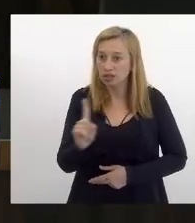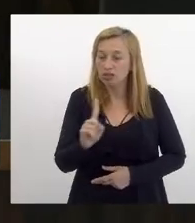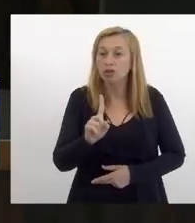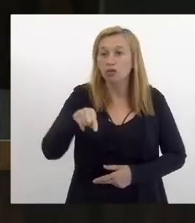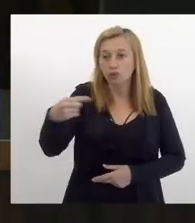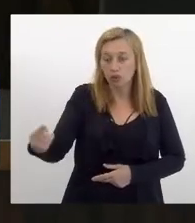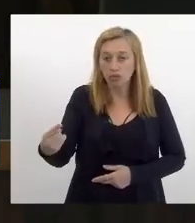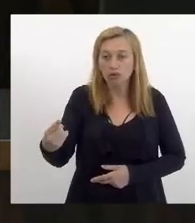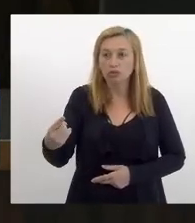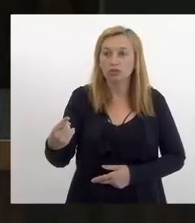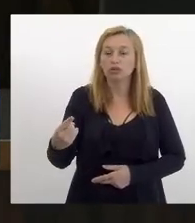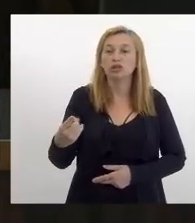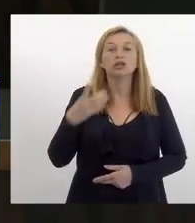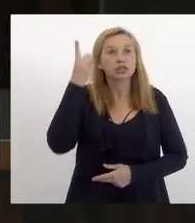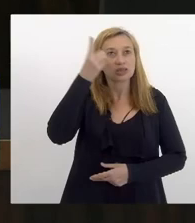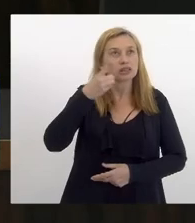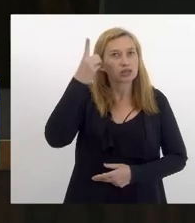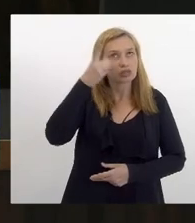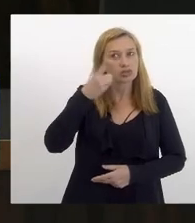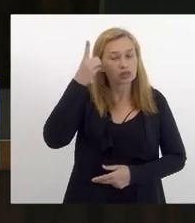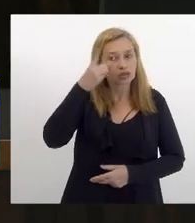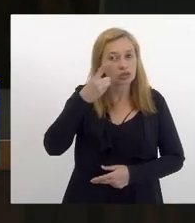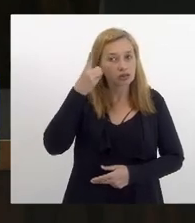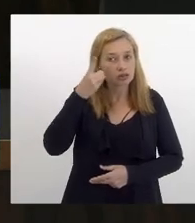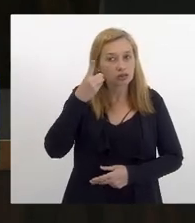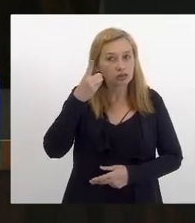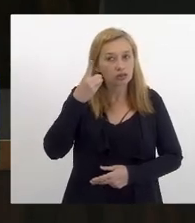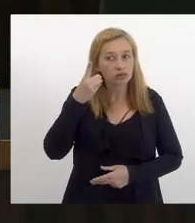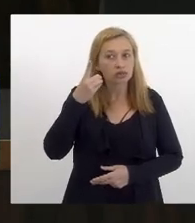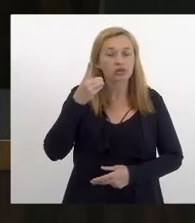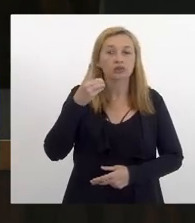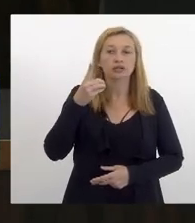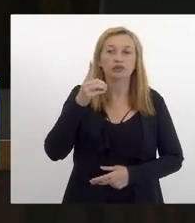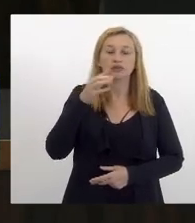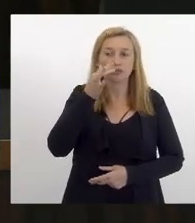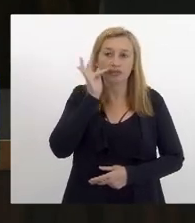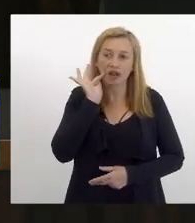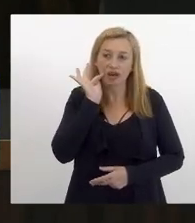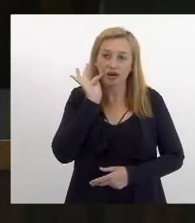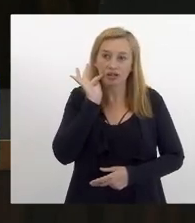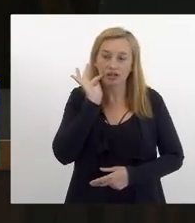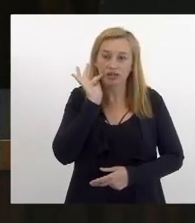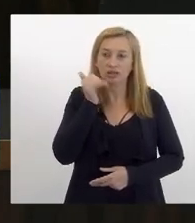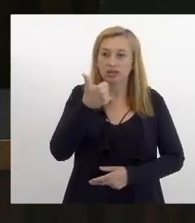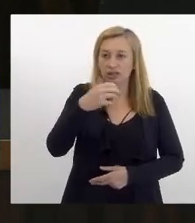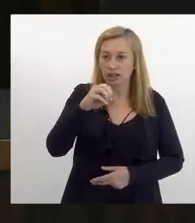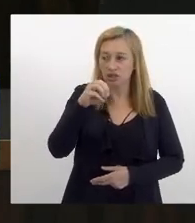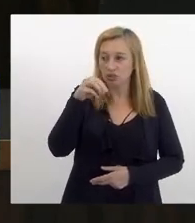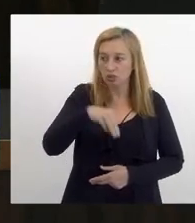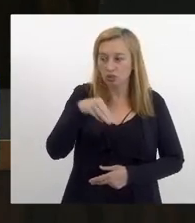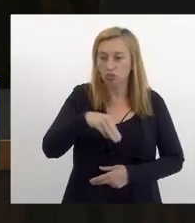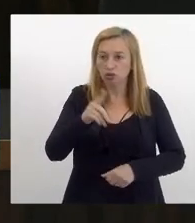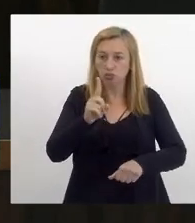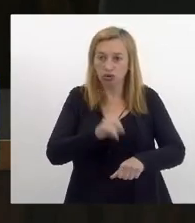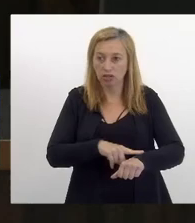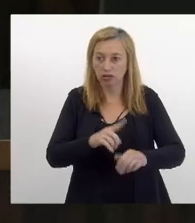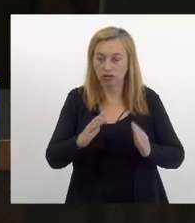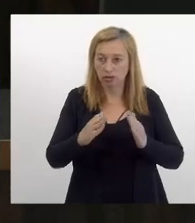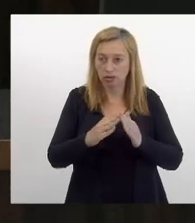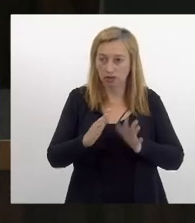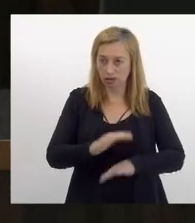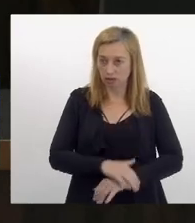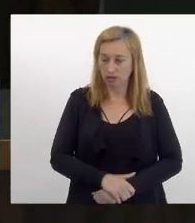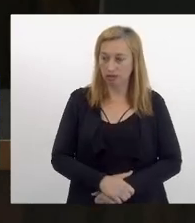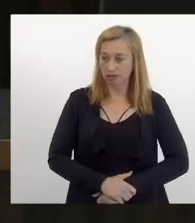próximo do orador escrito é o deputado nobre deputado Flávio Serafini vossa excelência dispõe de 10 minutos no